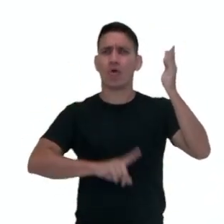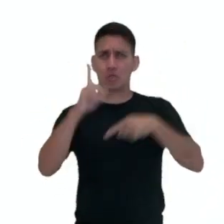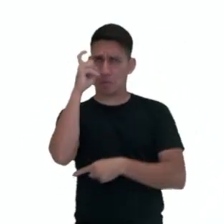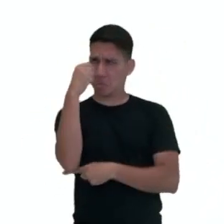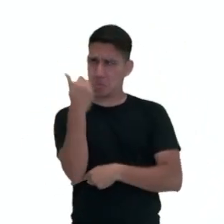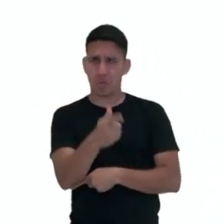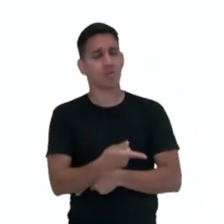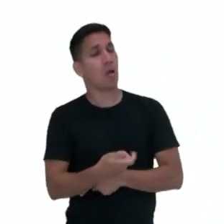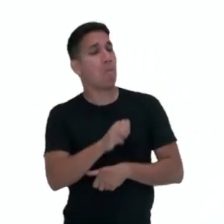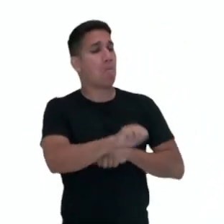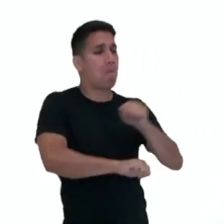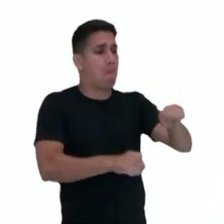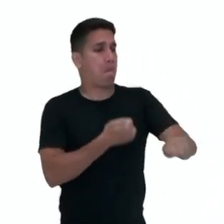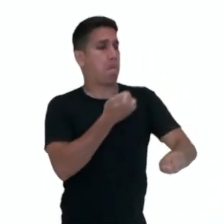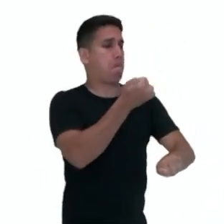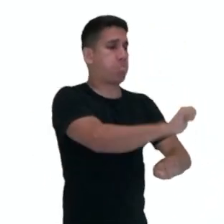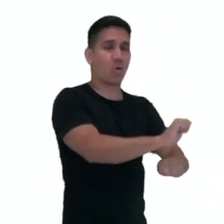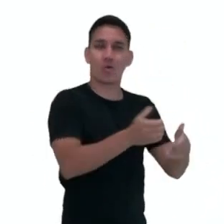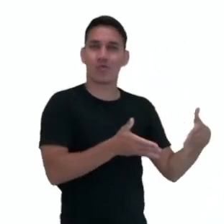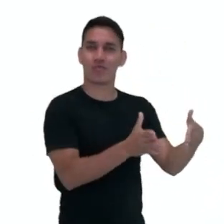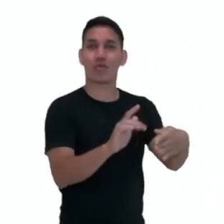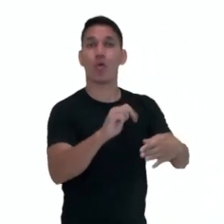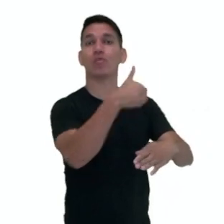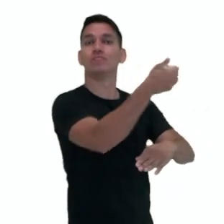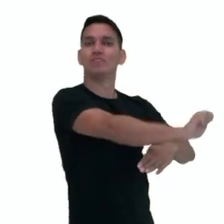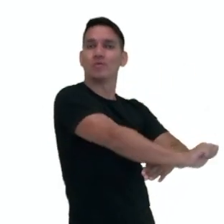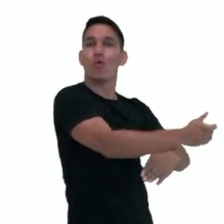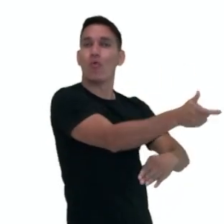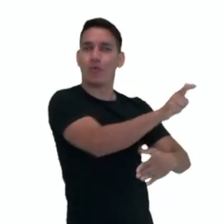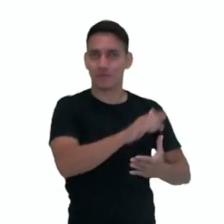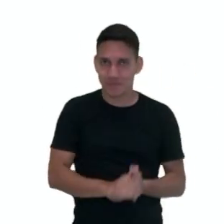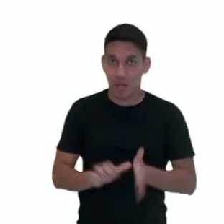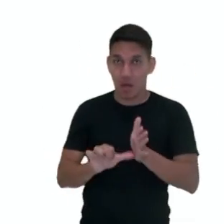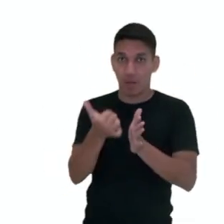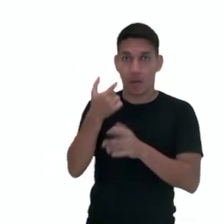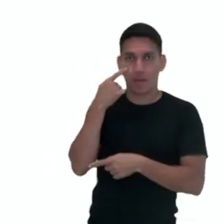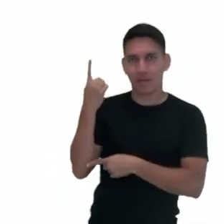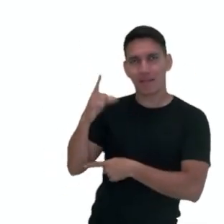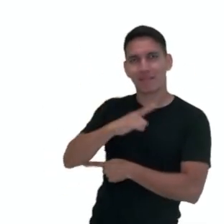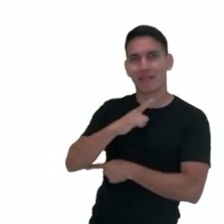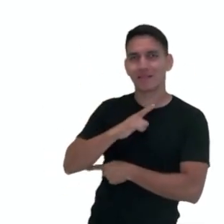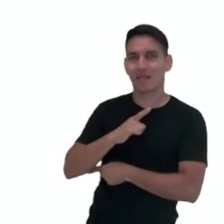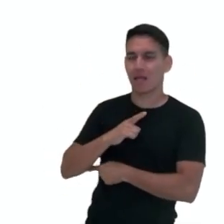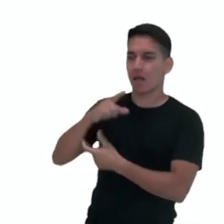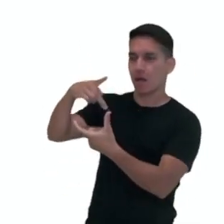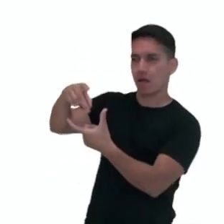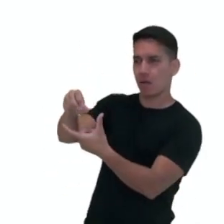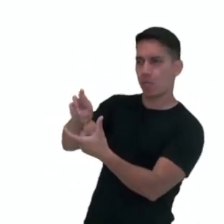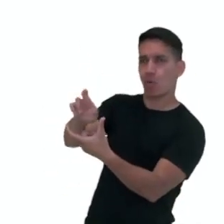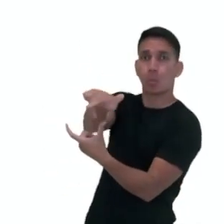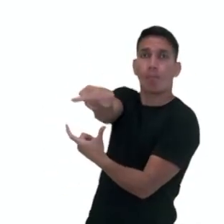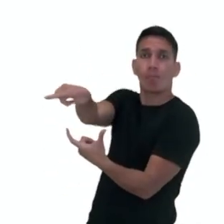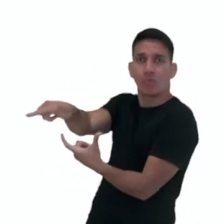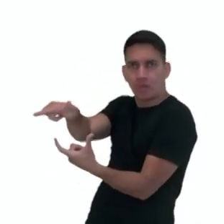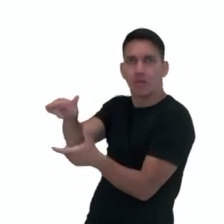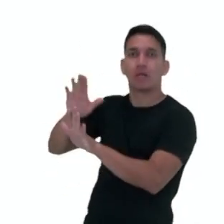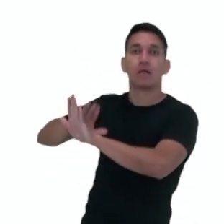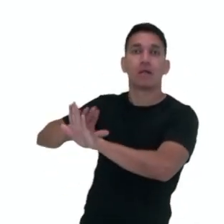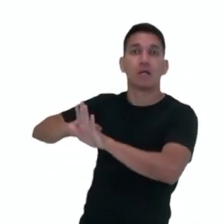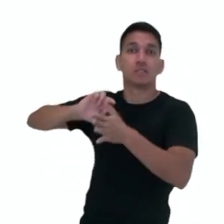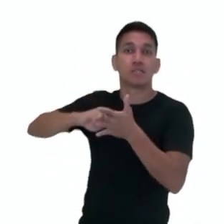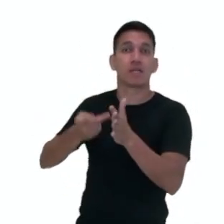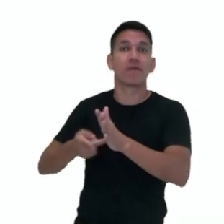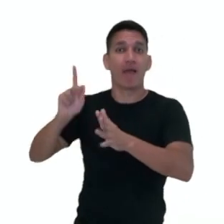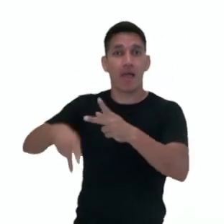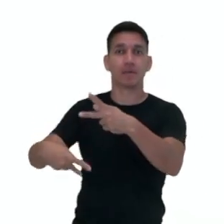por pé na margem oposta. Então, vejam, no primeiro nós temos a presença da palavra por, porém, sem acento, indicando aqui uma